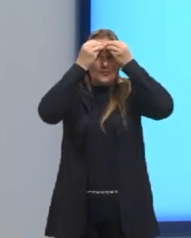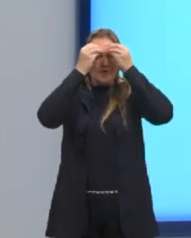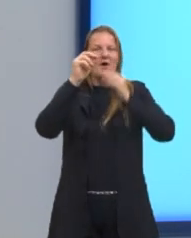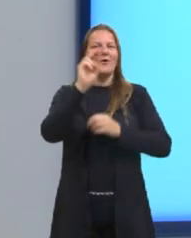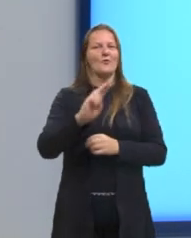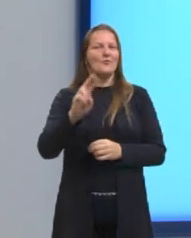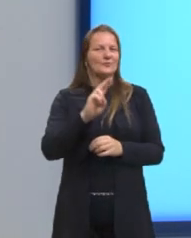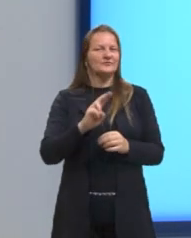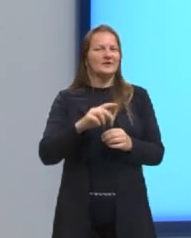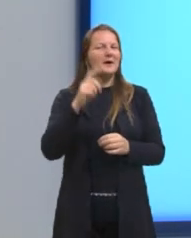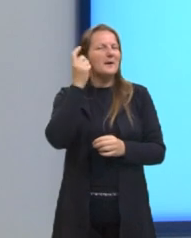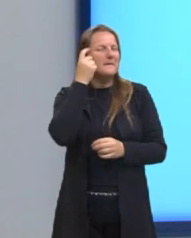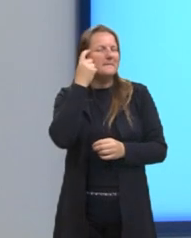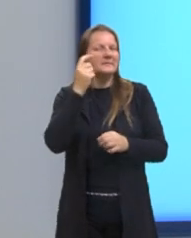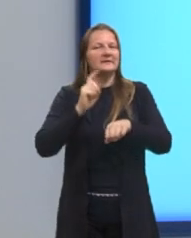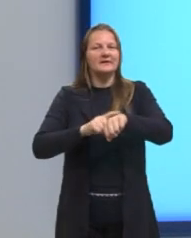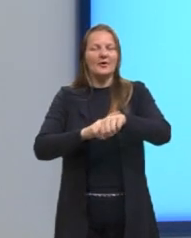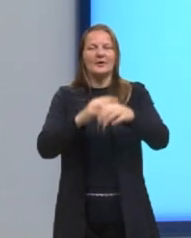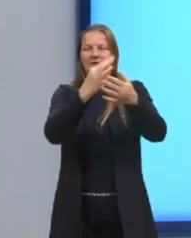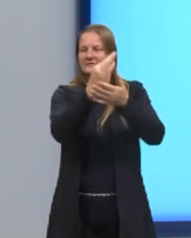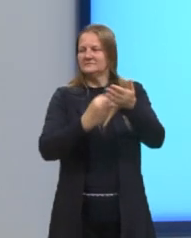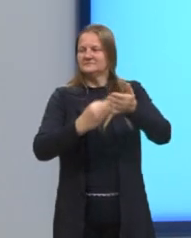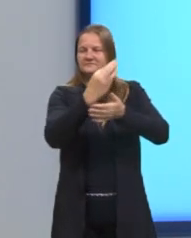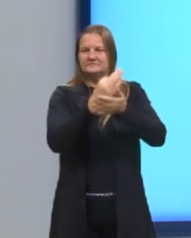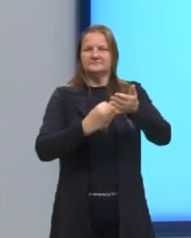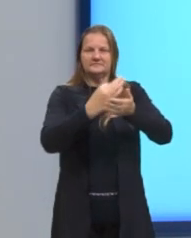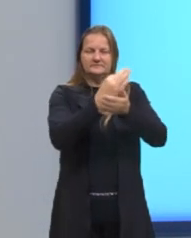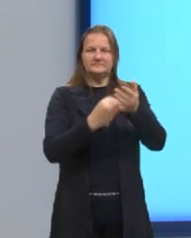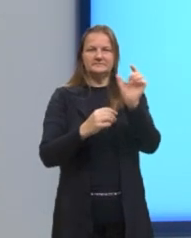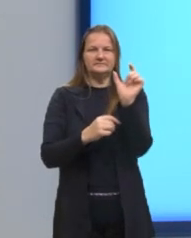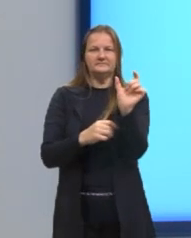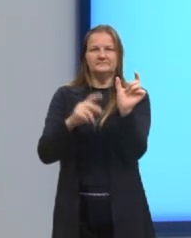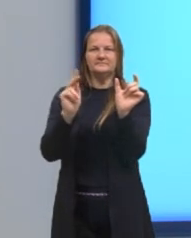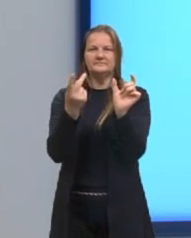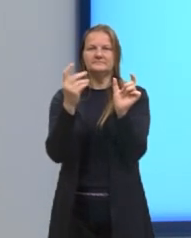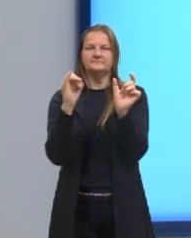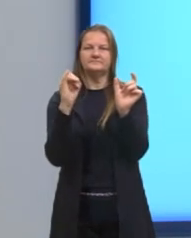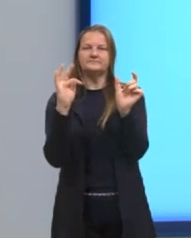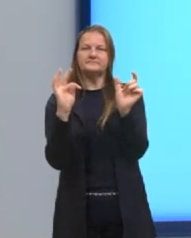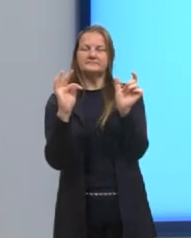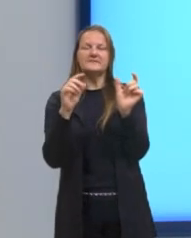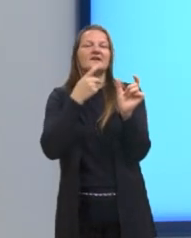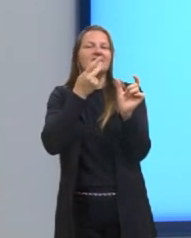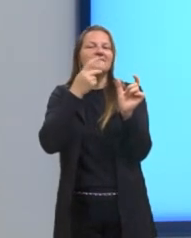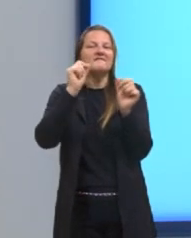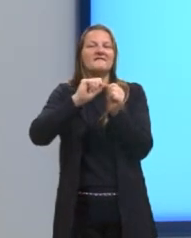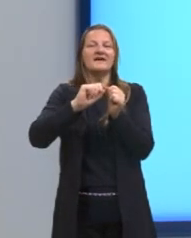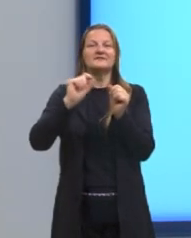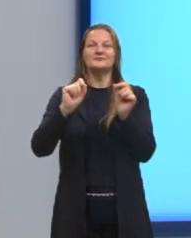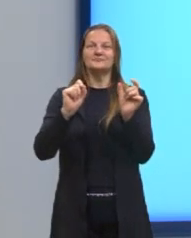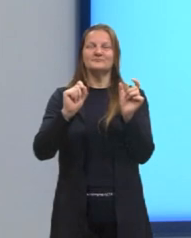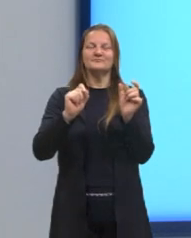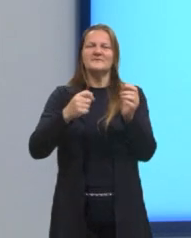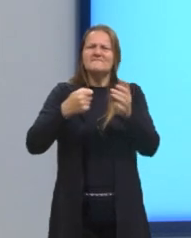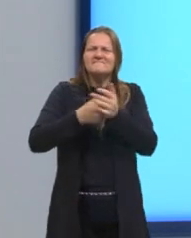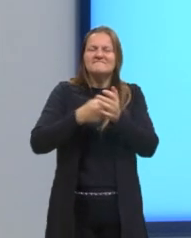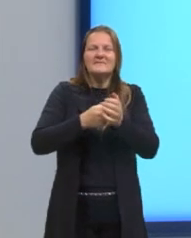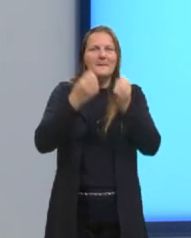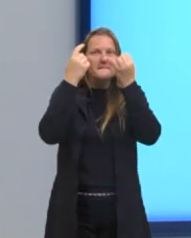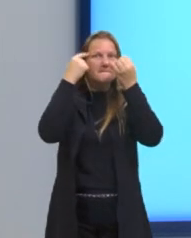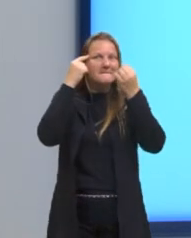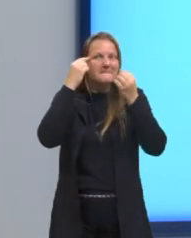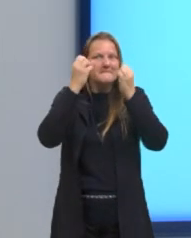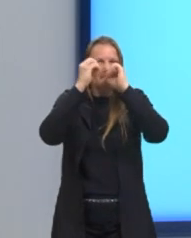desculpa, nesse texto, na hora de pensar nessa palavra hit, o que eu faço? Eu tenho que entender,